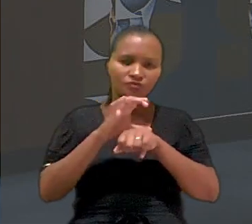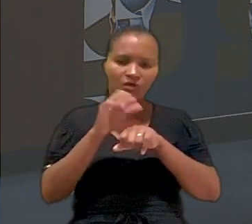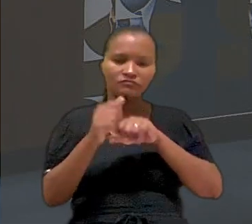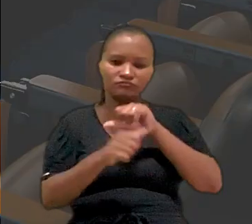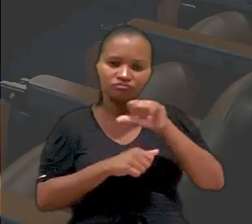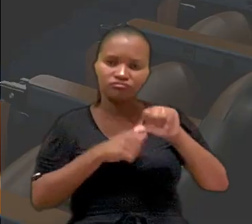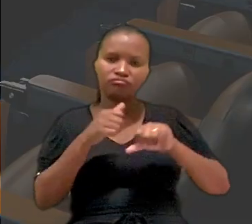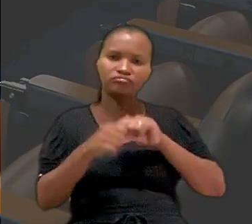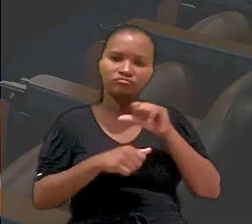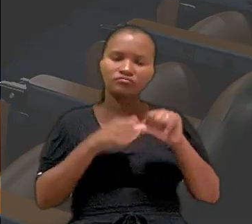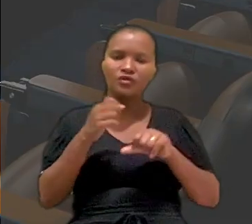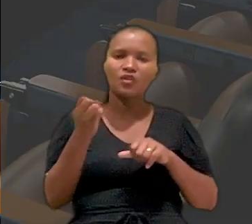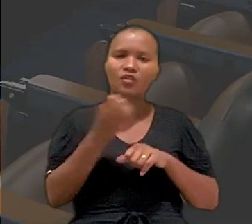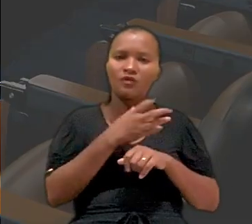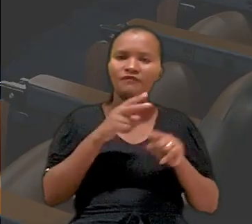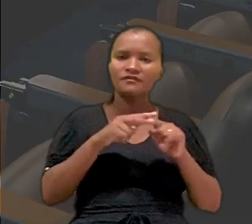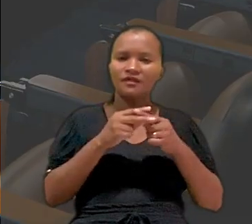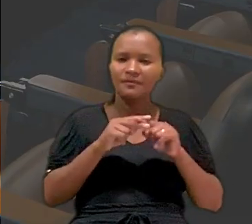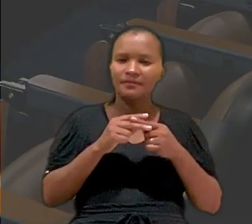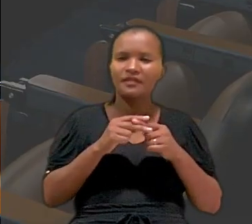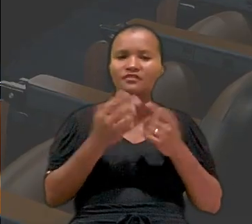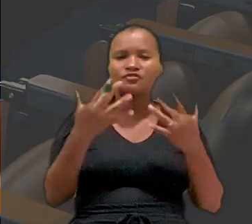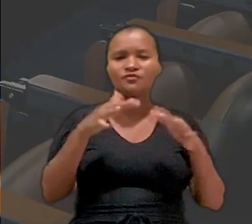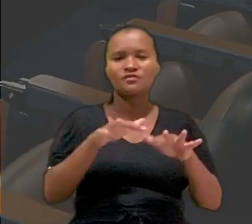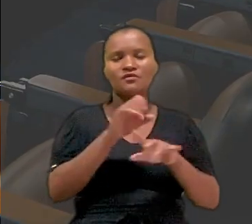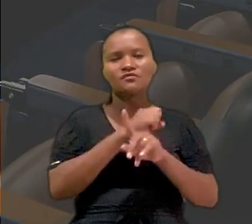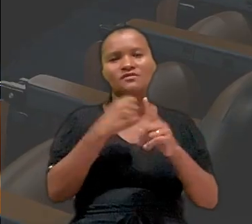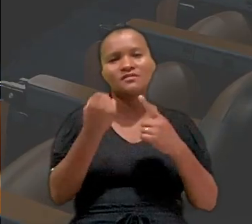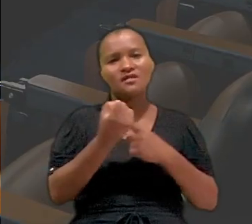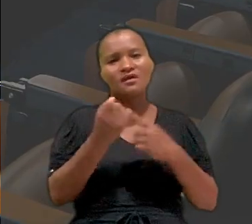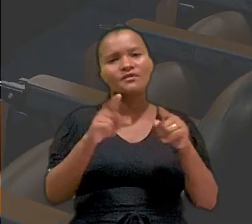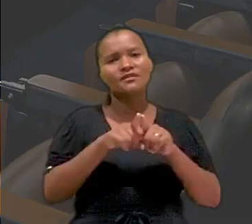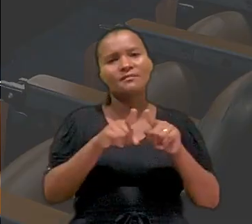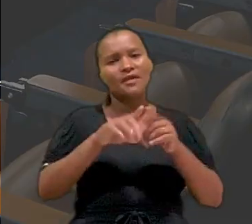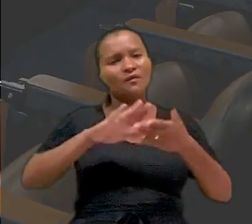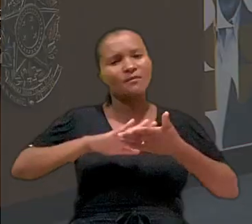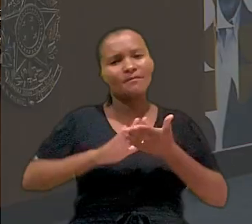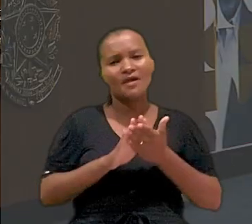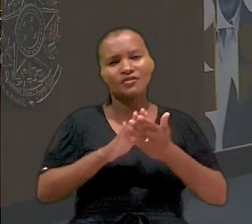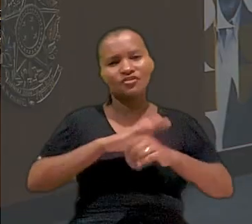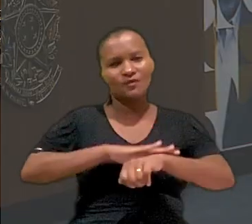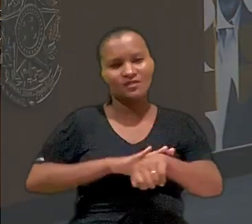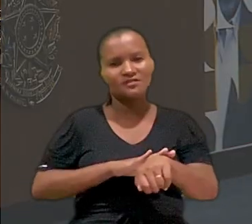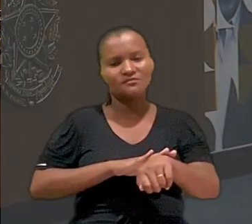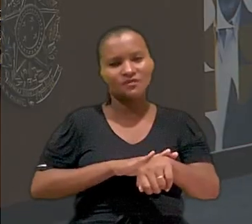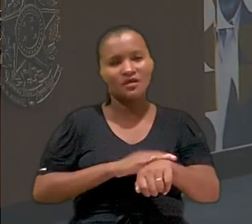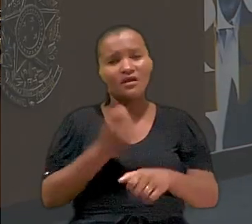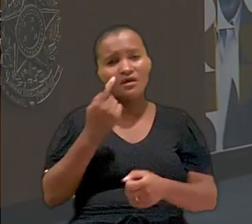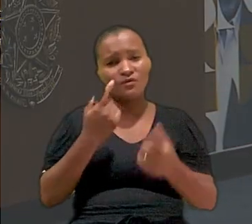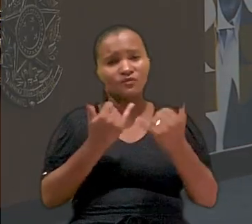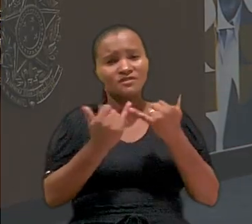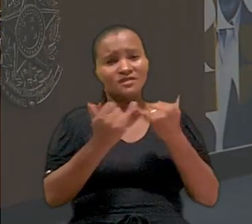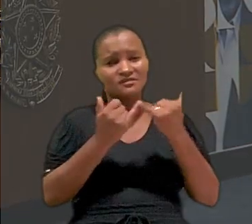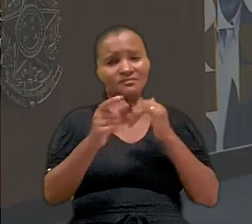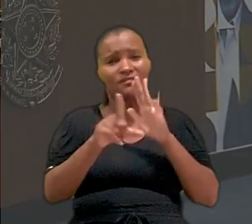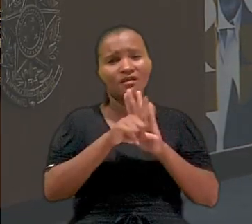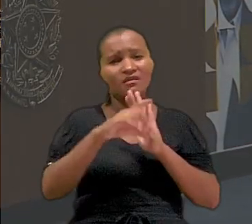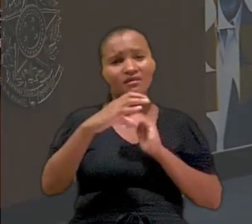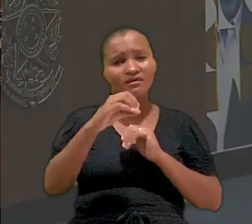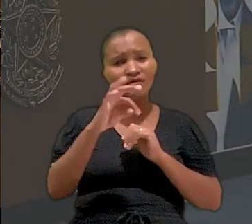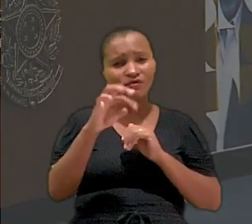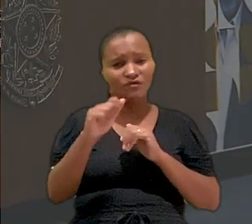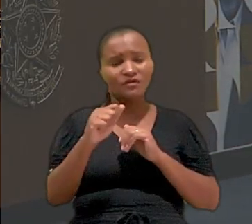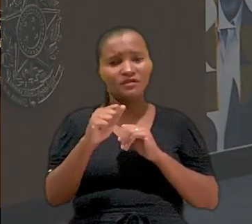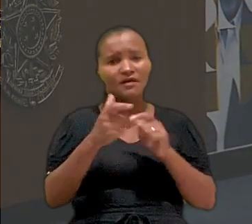aprimorada com novos mecanismos de inclusão social e de combate ao racismo. Alguns exemplos são a Lei de Cotas, que